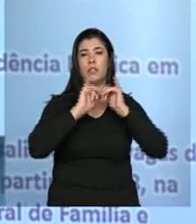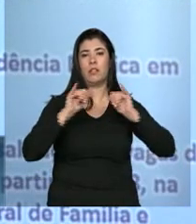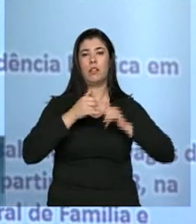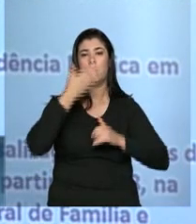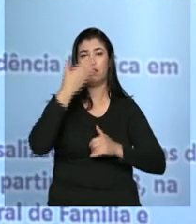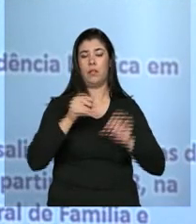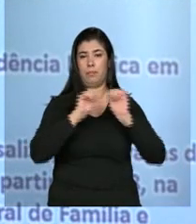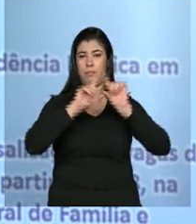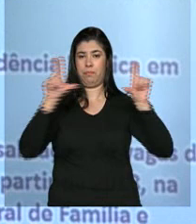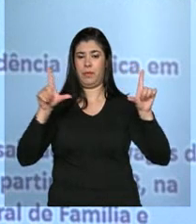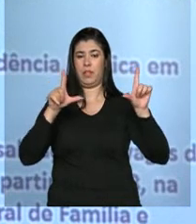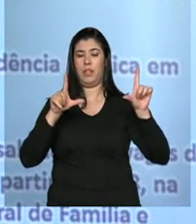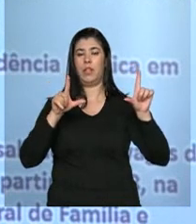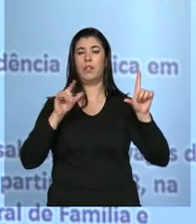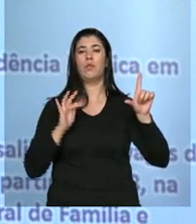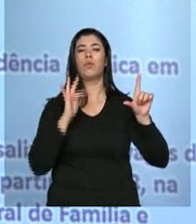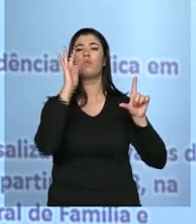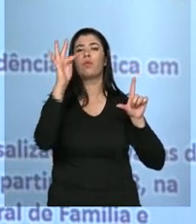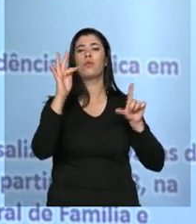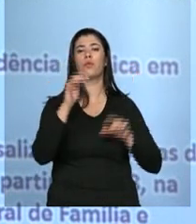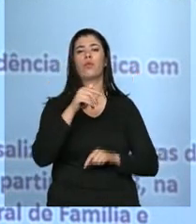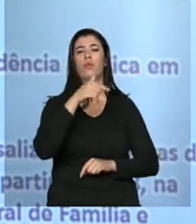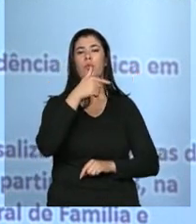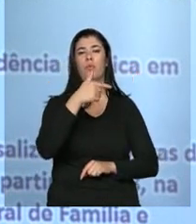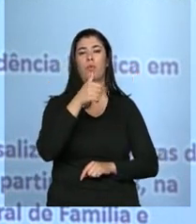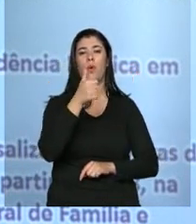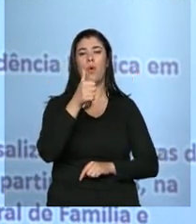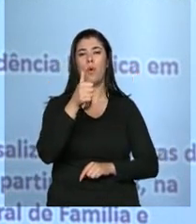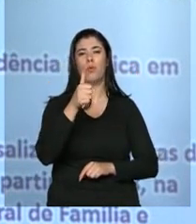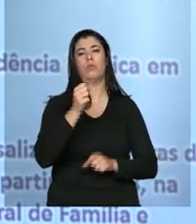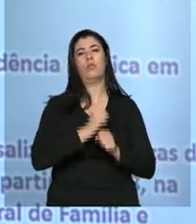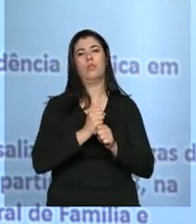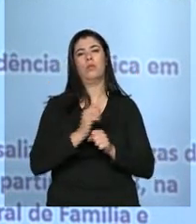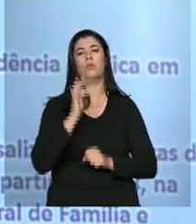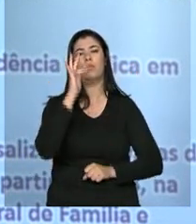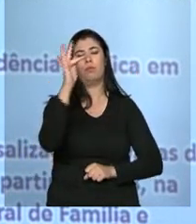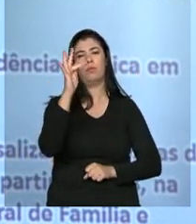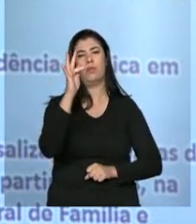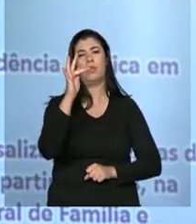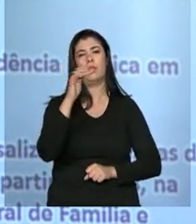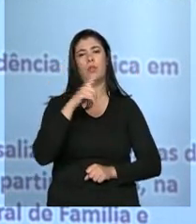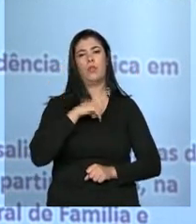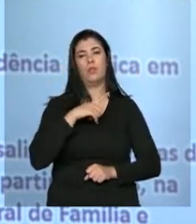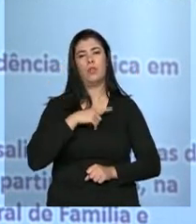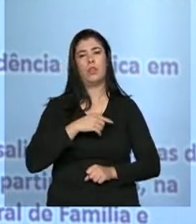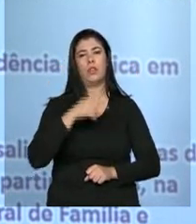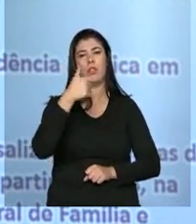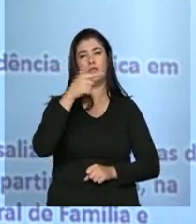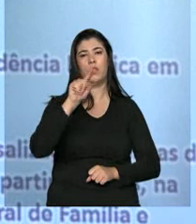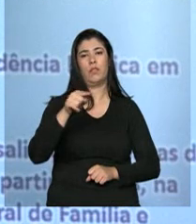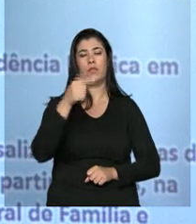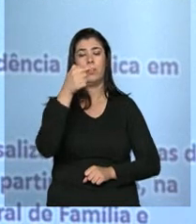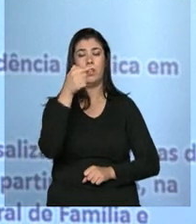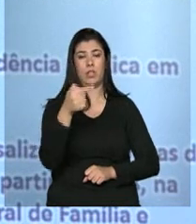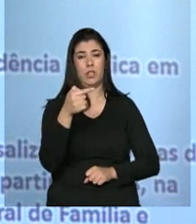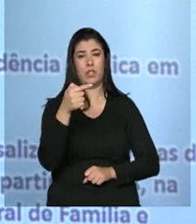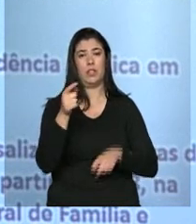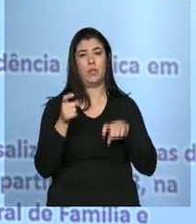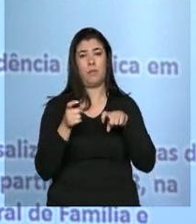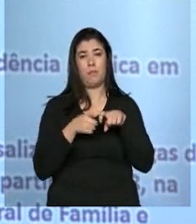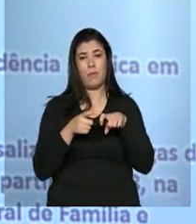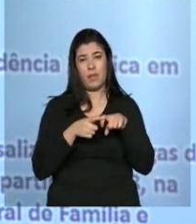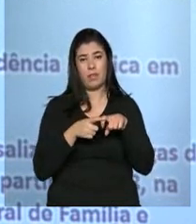2026. Daqui a 11 anos, queremos ter uma relação de 2,7 médicos por mil